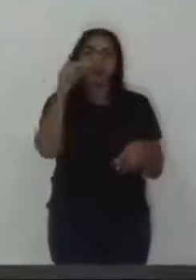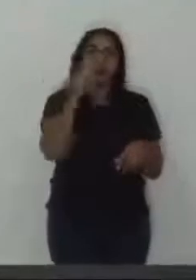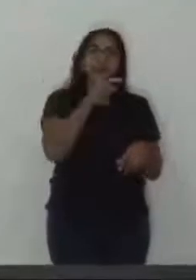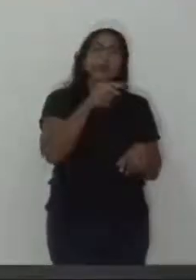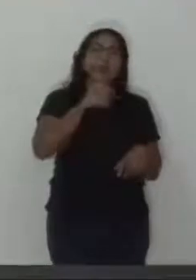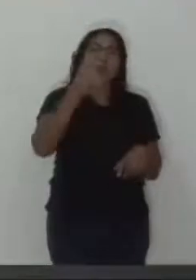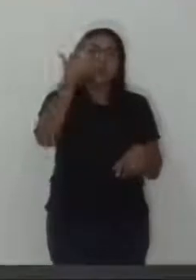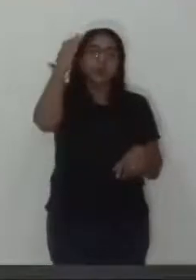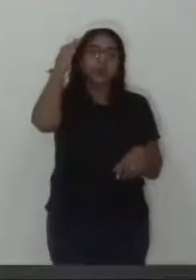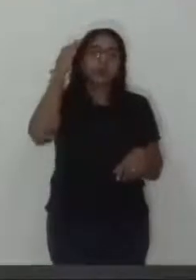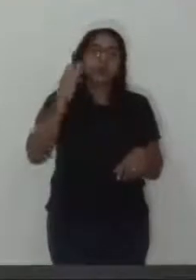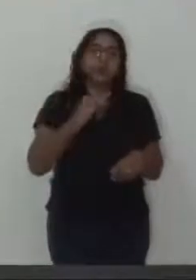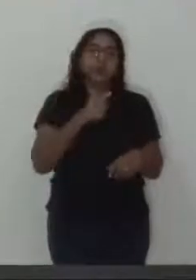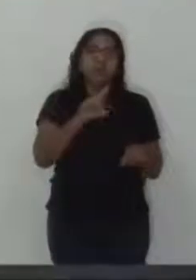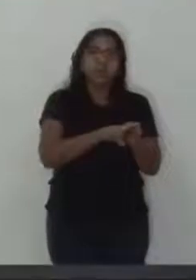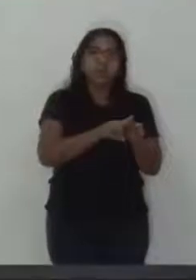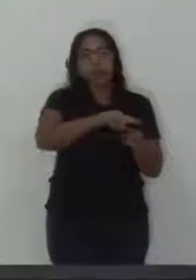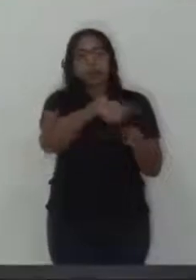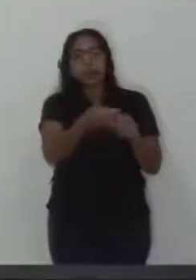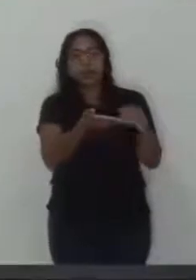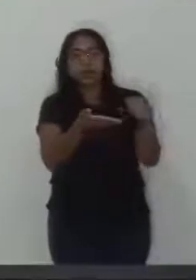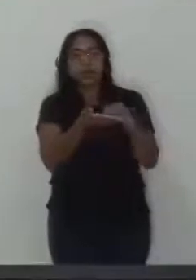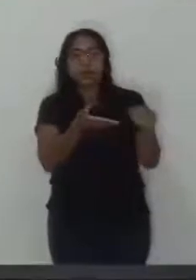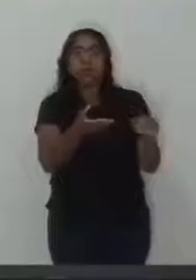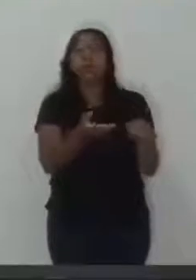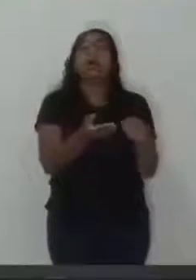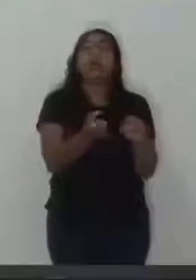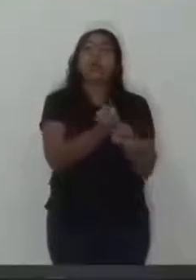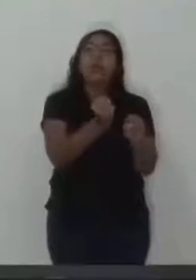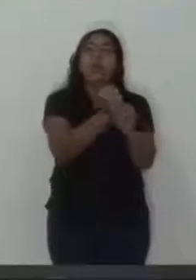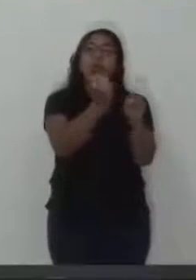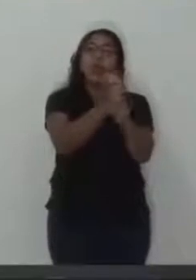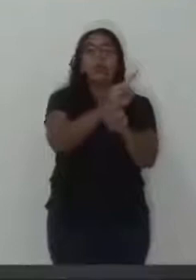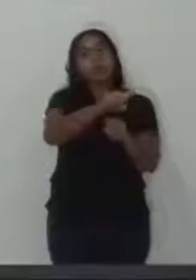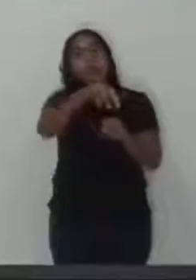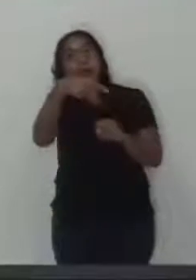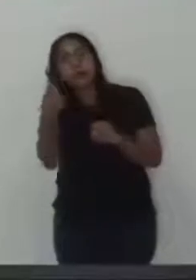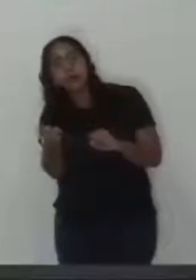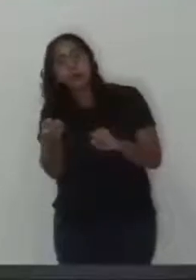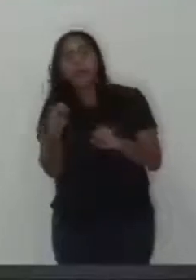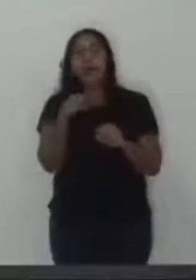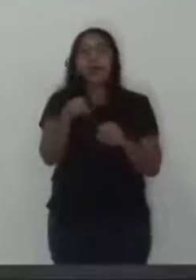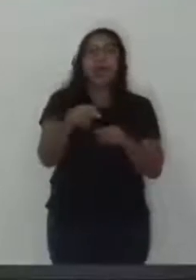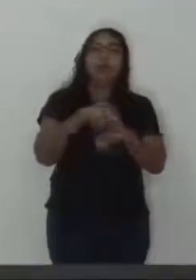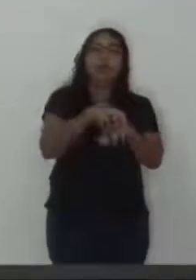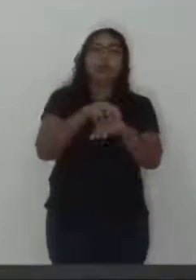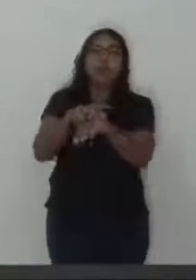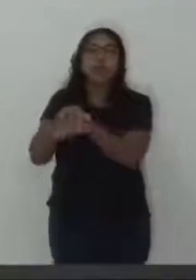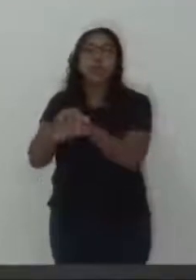Cruz. Ao secretário de Serviço Municipal, Márcio Mélia. Ao secretário de Transporte e Defesa Social, Osmi Aparecido Cruz.